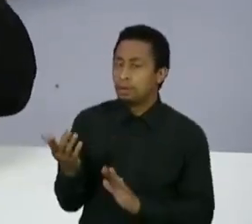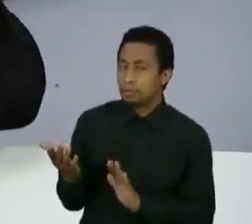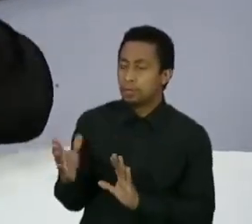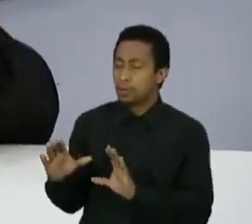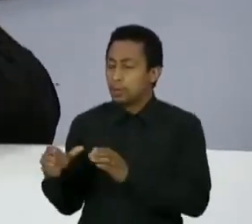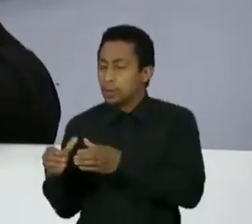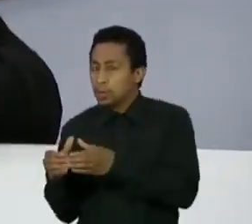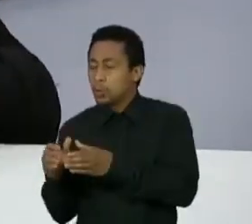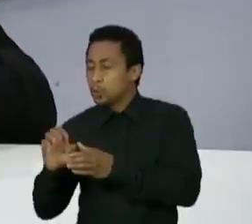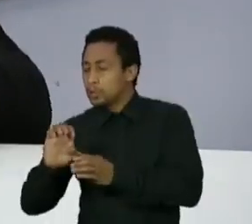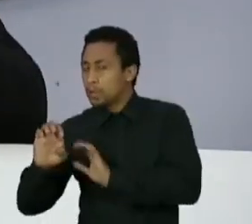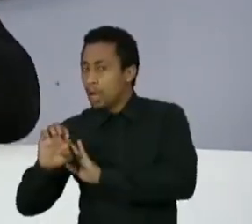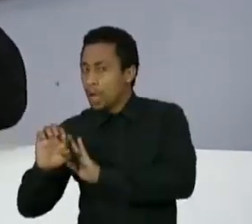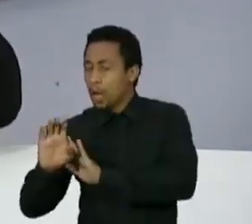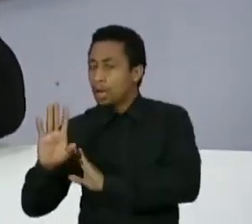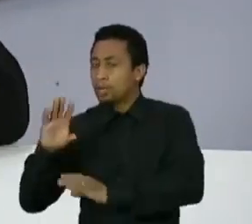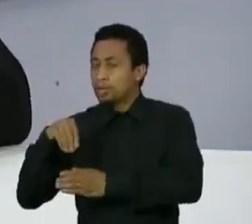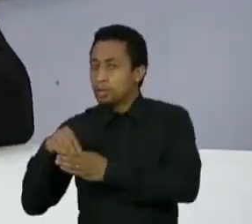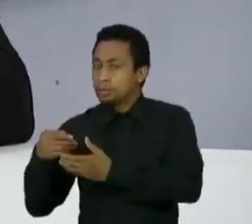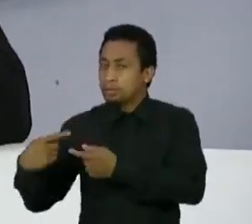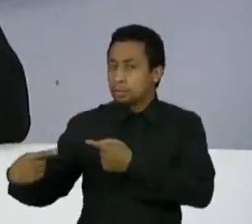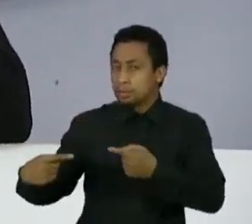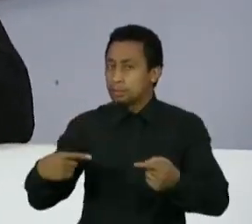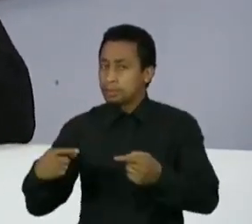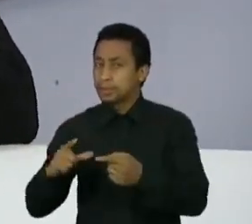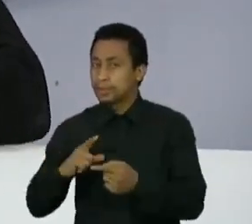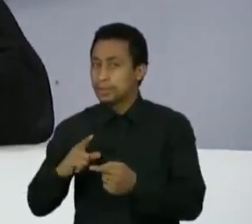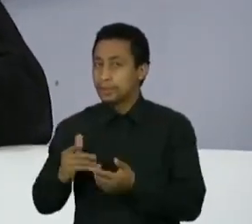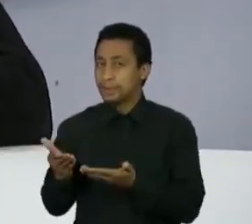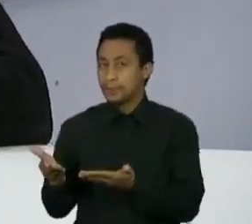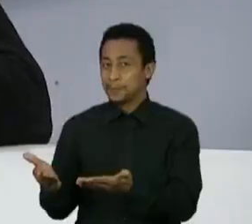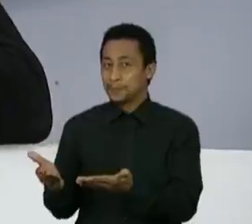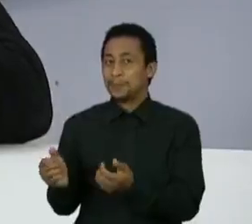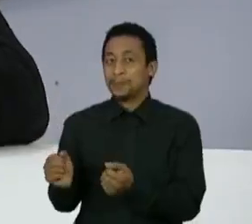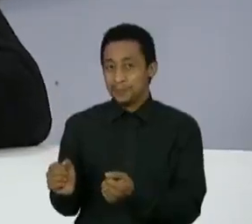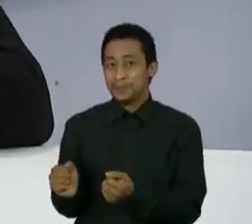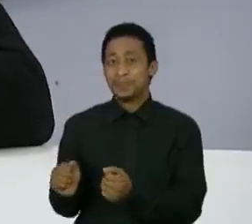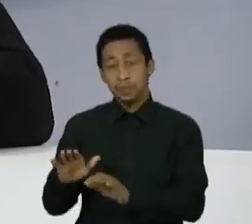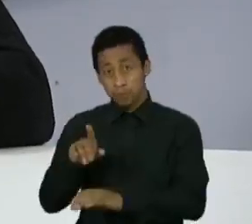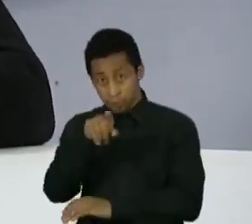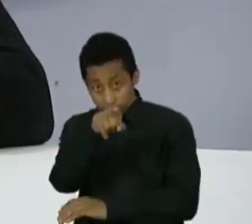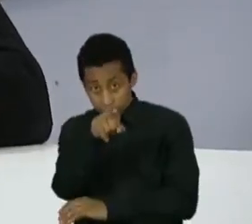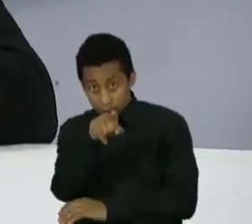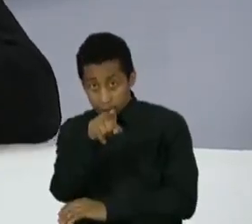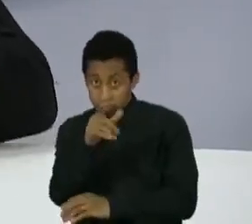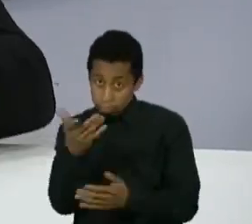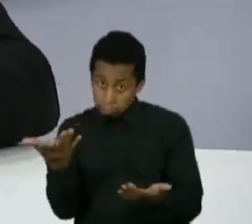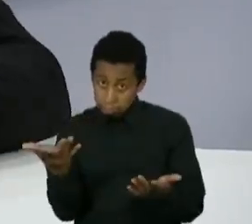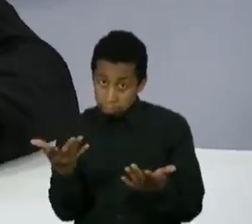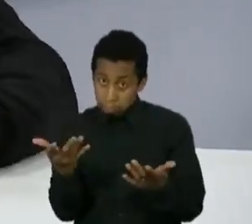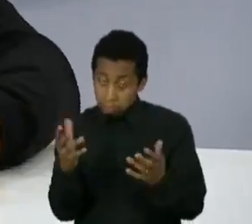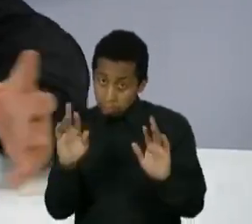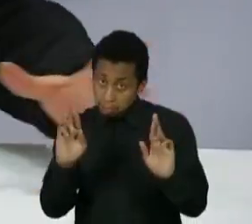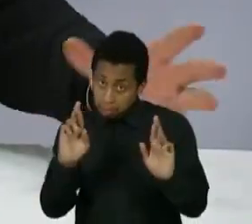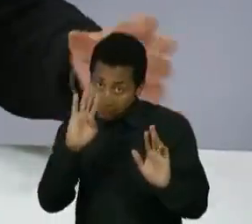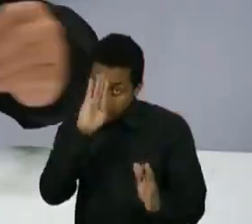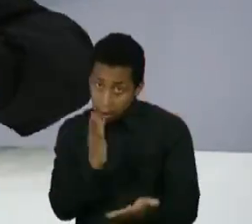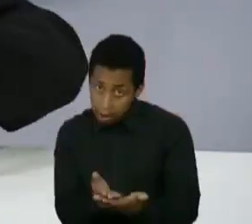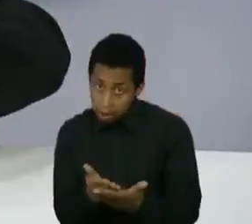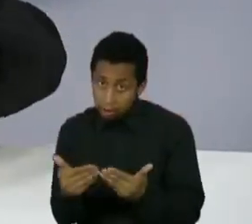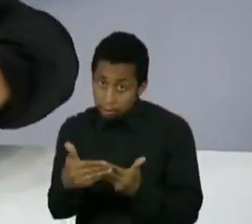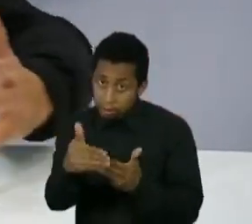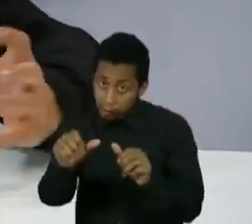conciliação. Enfim, como é que você vê essa... Você é otimista em relação a essa abertura